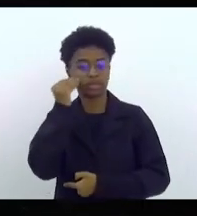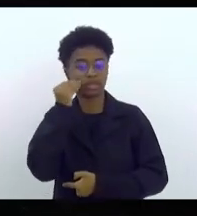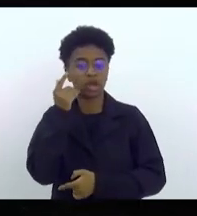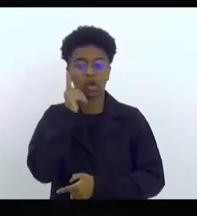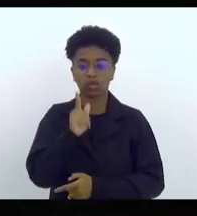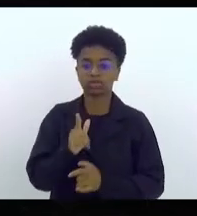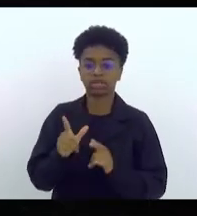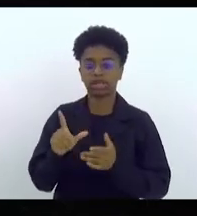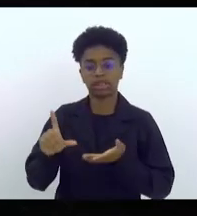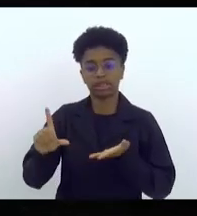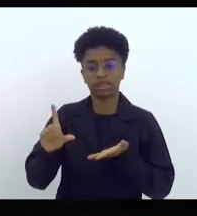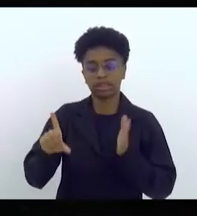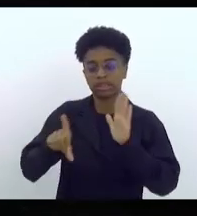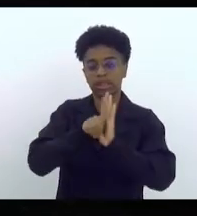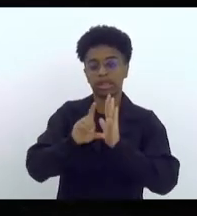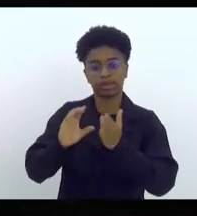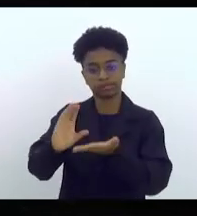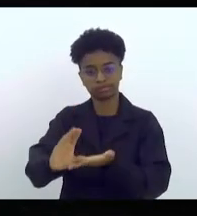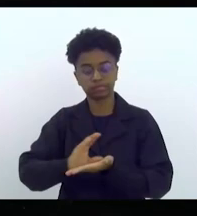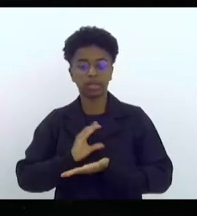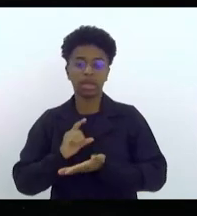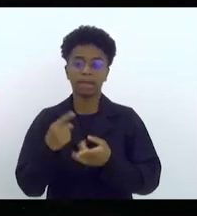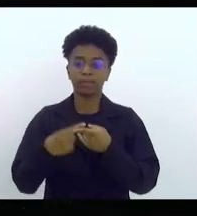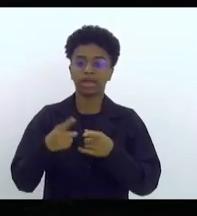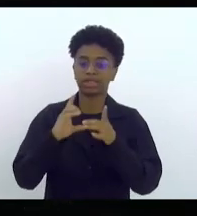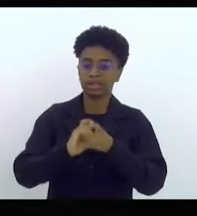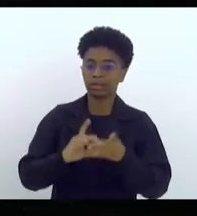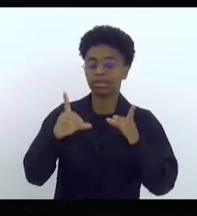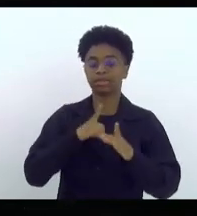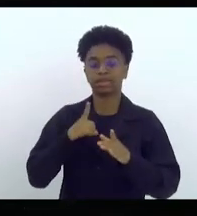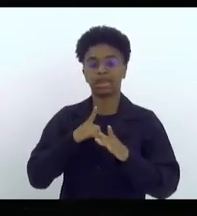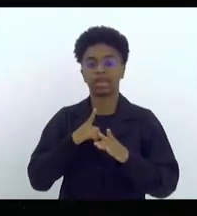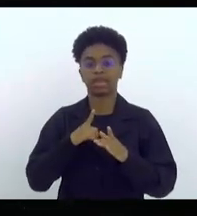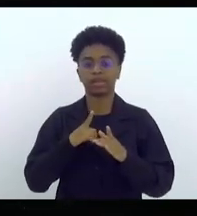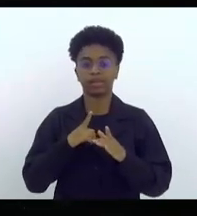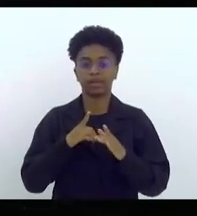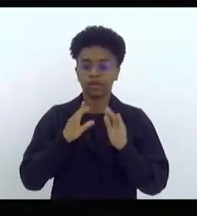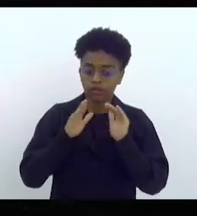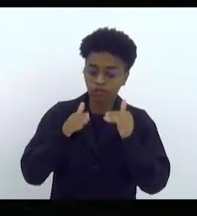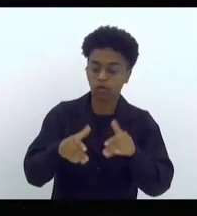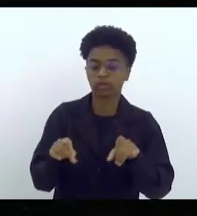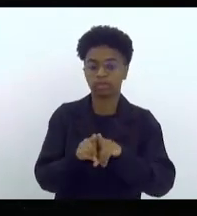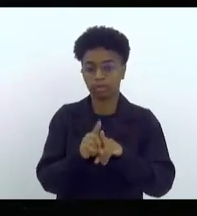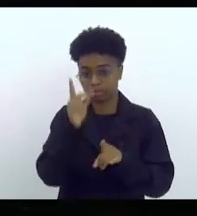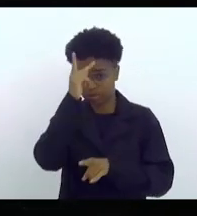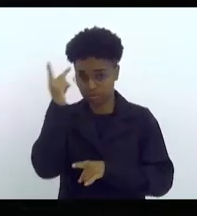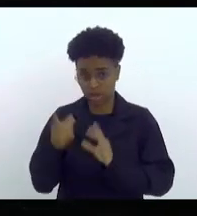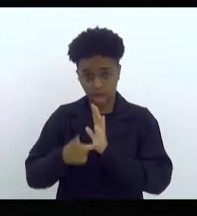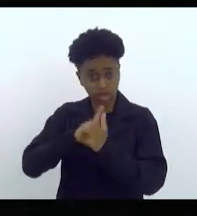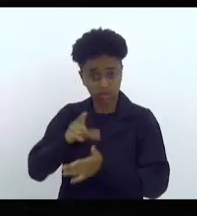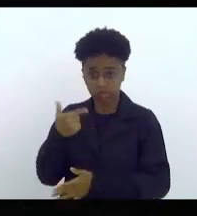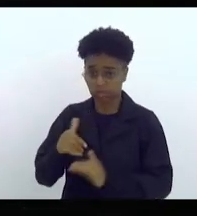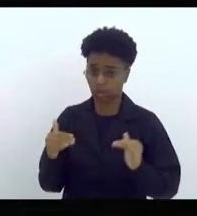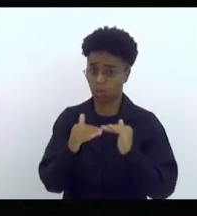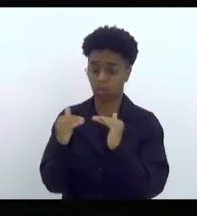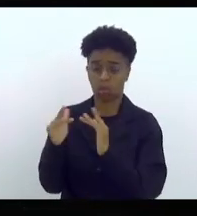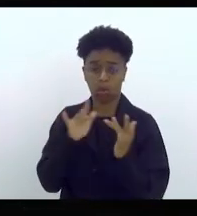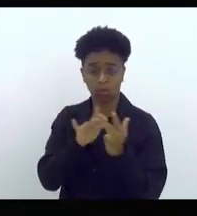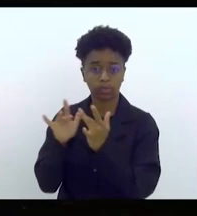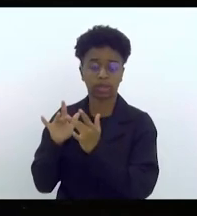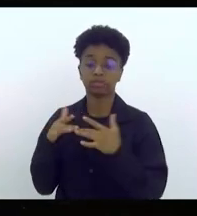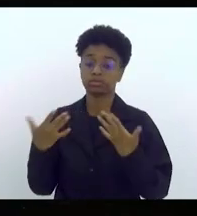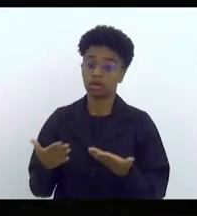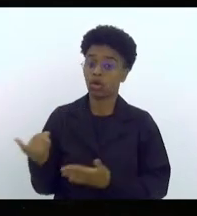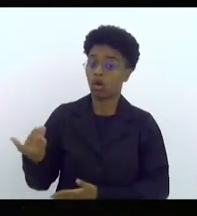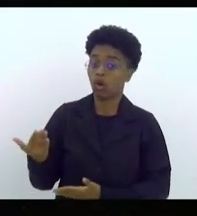democrática que tem recortes tão importantes para aqueles que historicamente nunca tiveram acesso. Hoje,